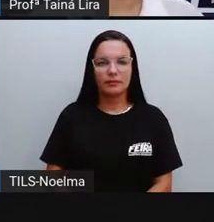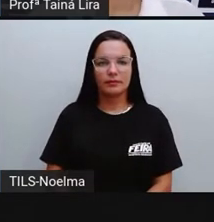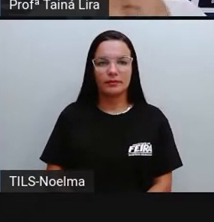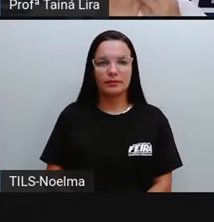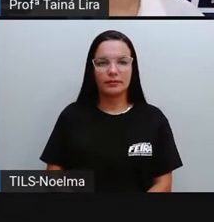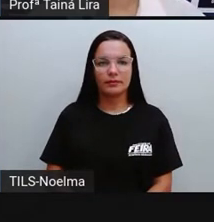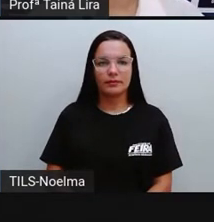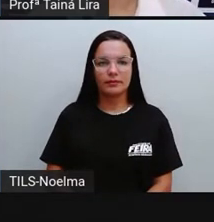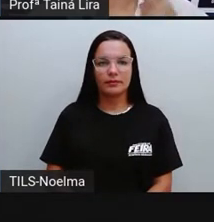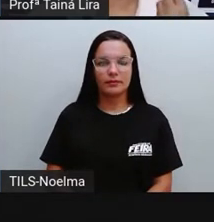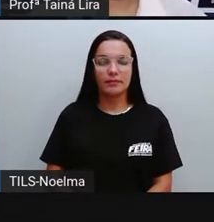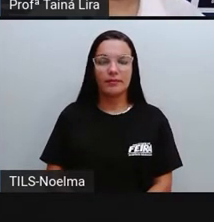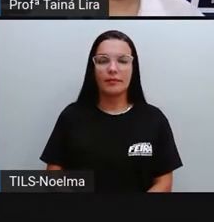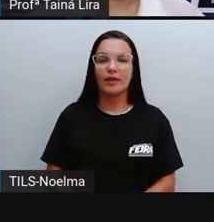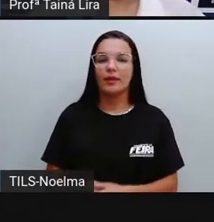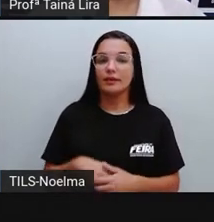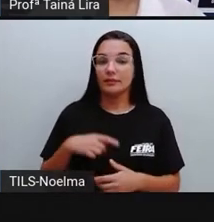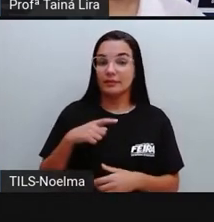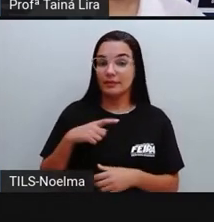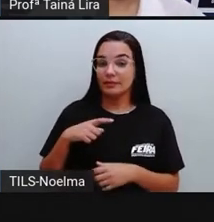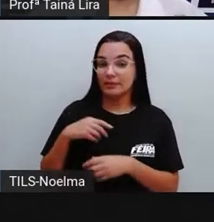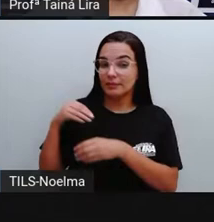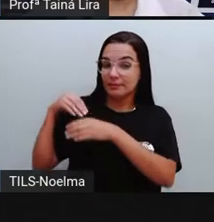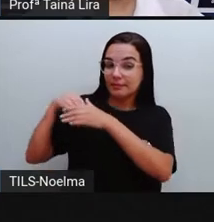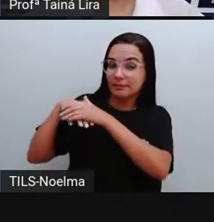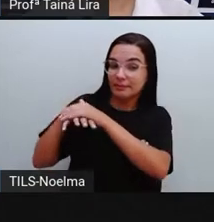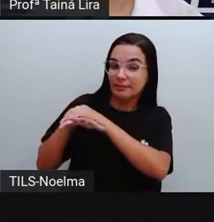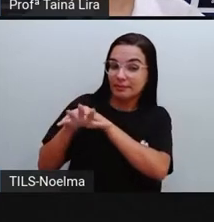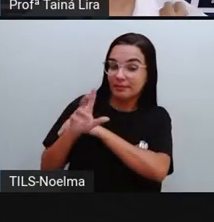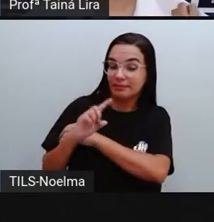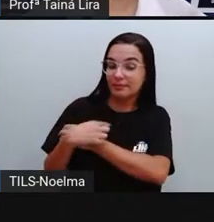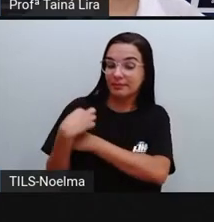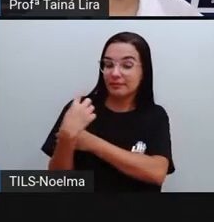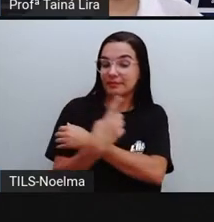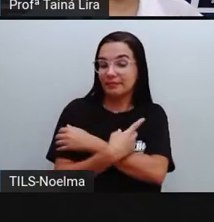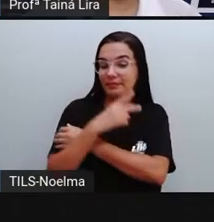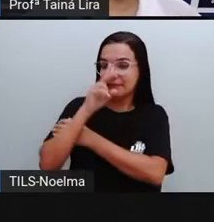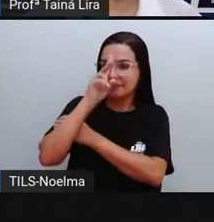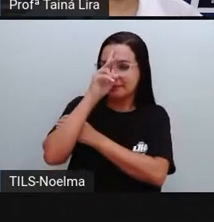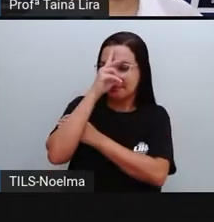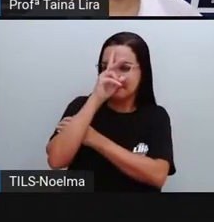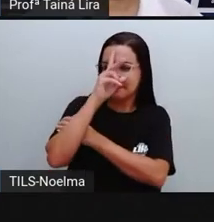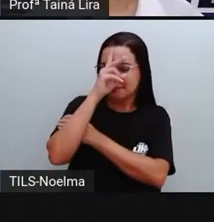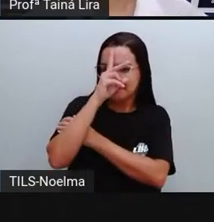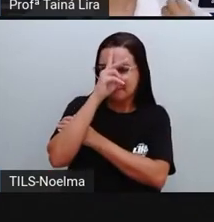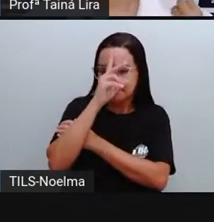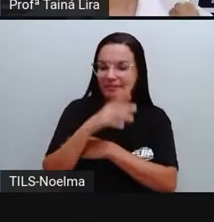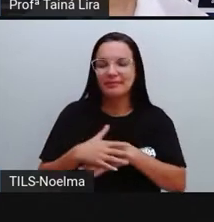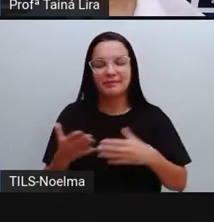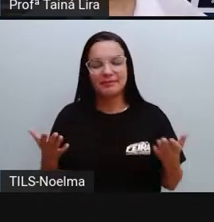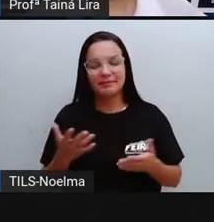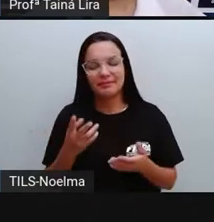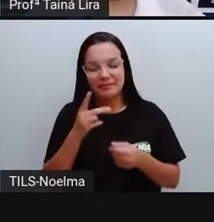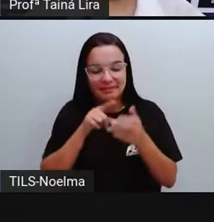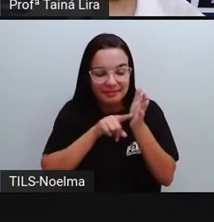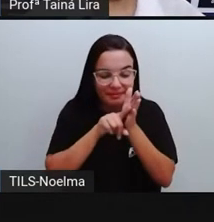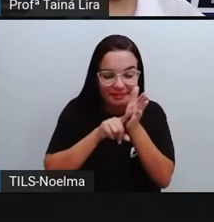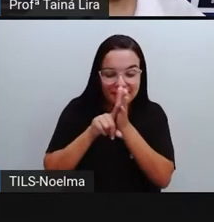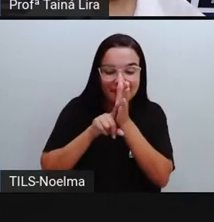Então, ó, por dentro da nossa história. Então, gente vai ver um pouquinho, ó, da história